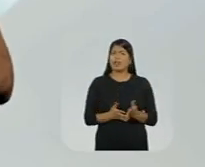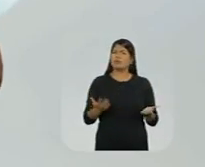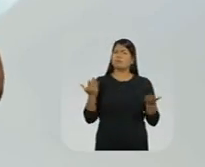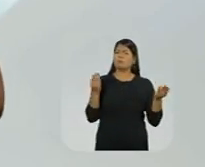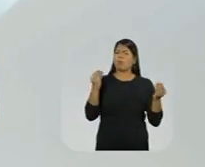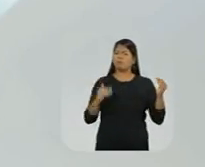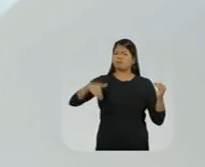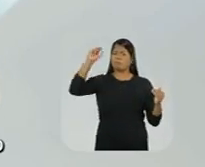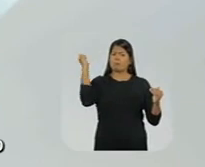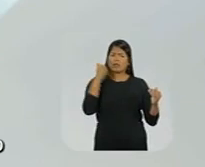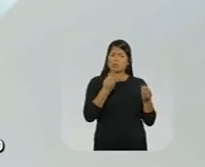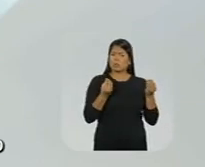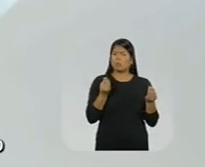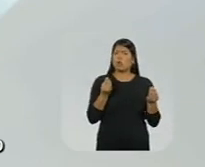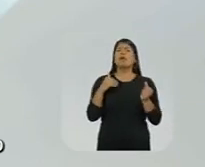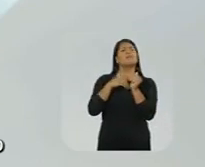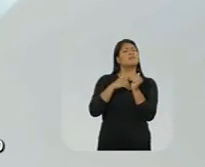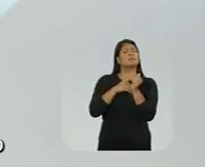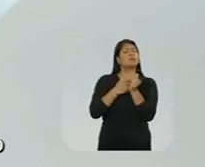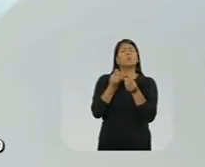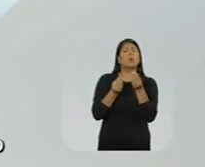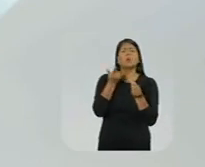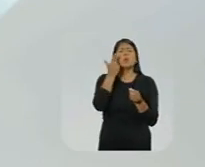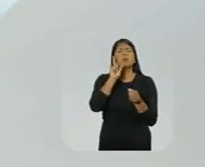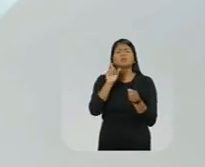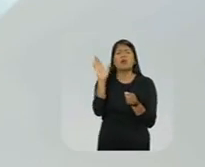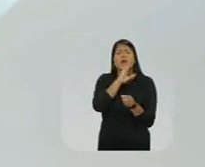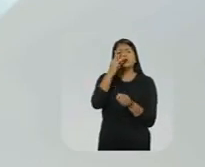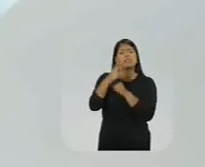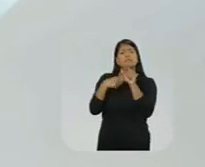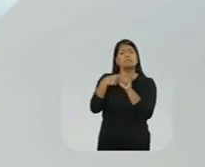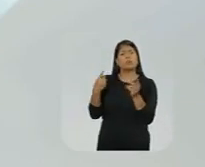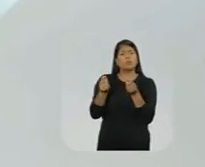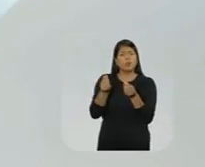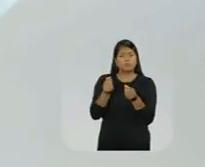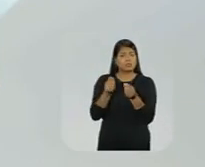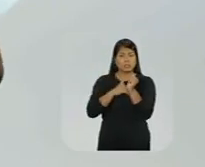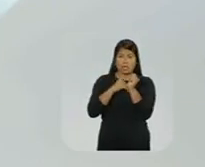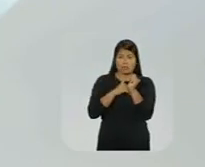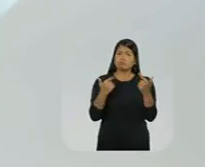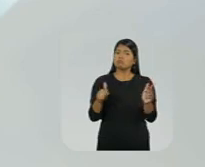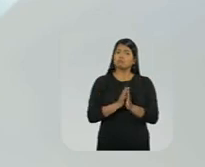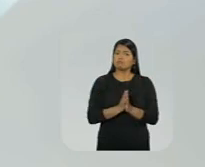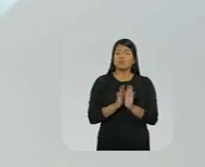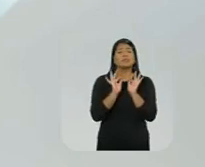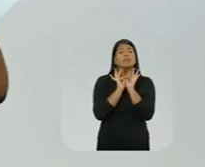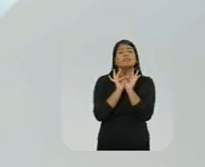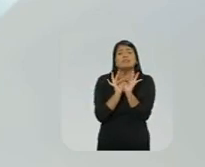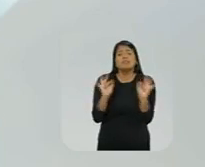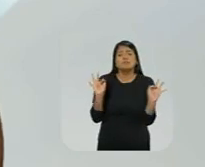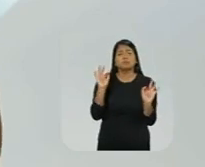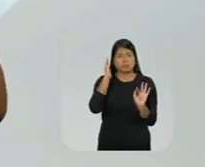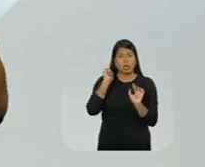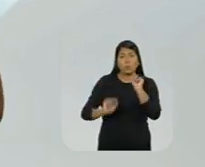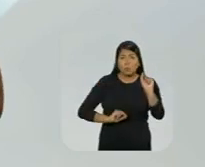Aí você pergunta, mas qual é o segredo para ter este resultado em tão pouco tempo? Tem segredo não É a coisa mais